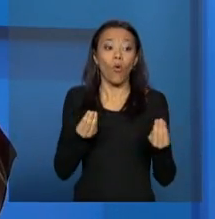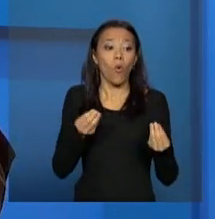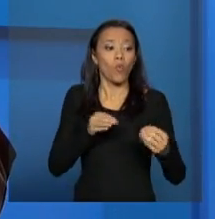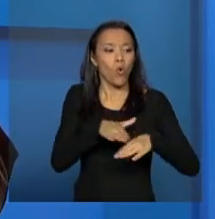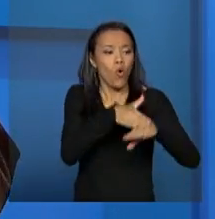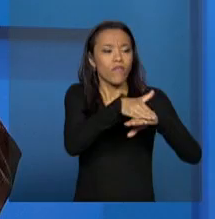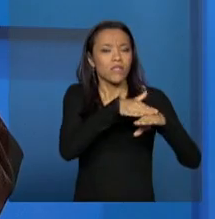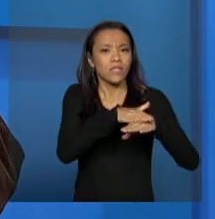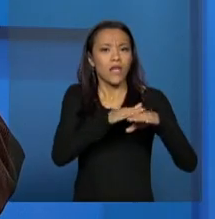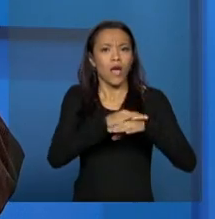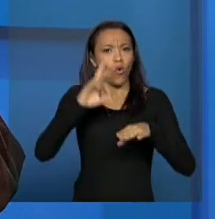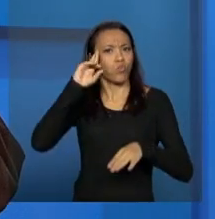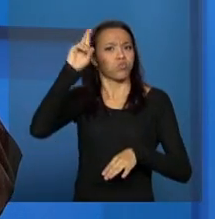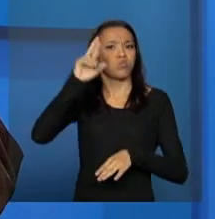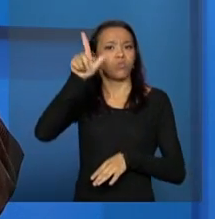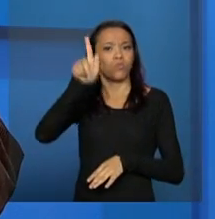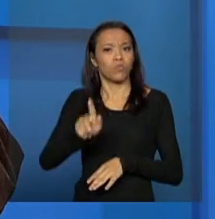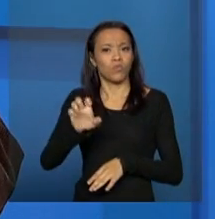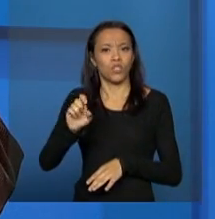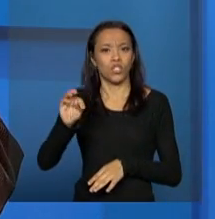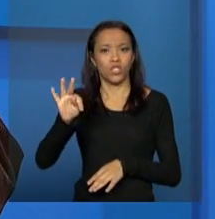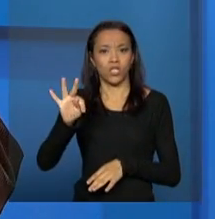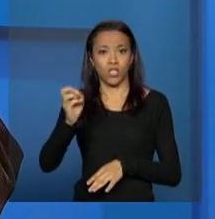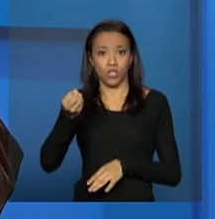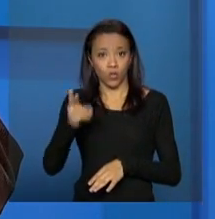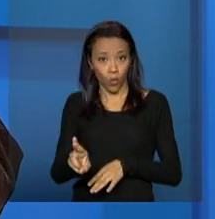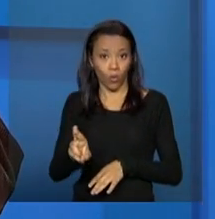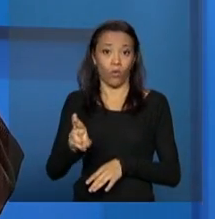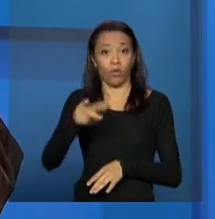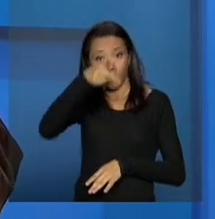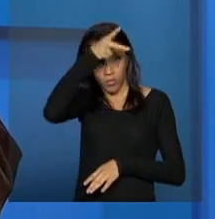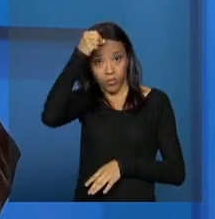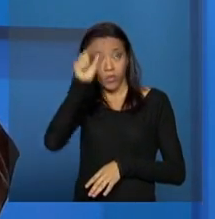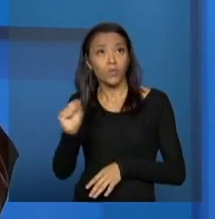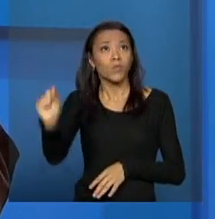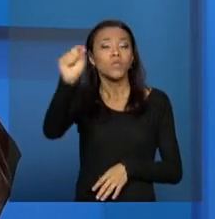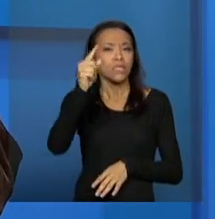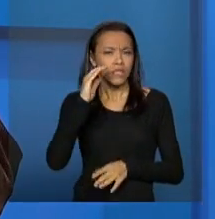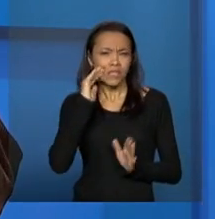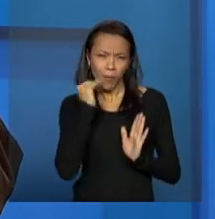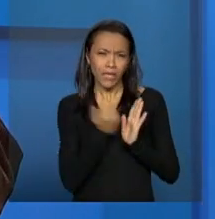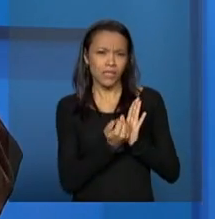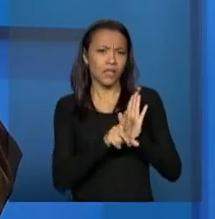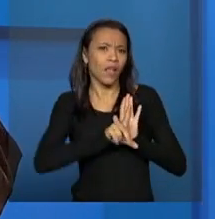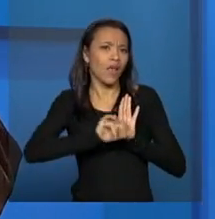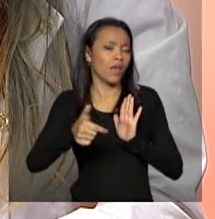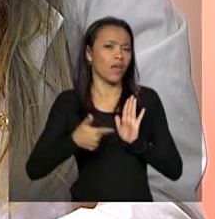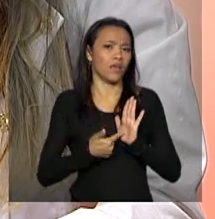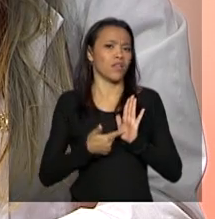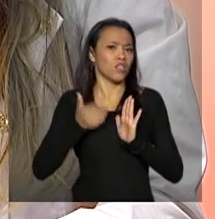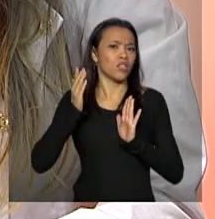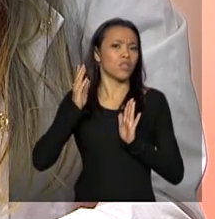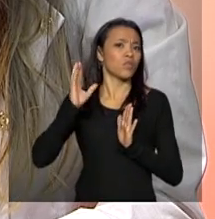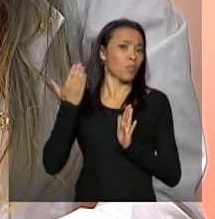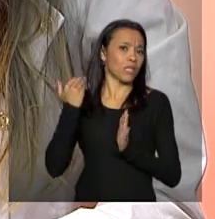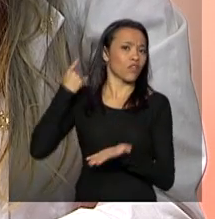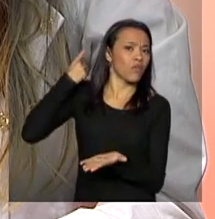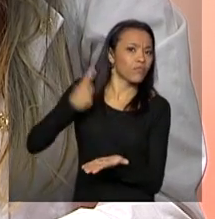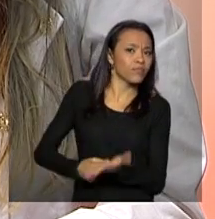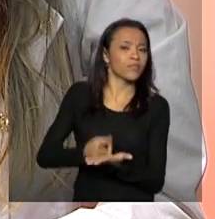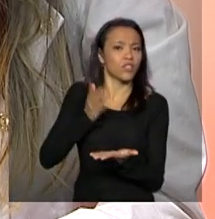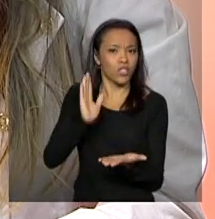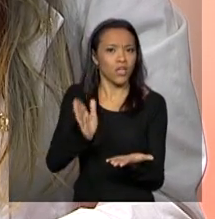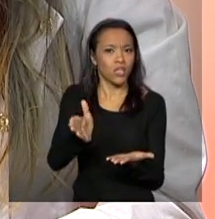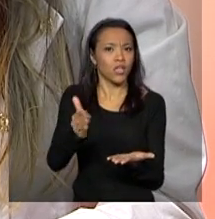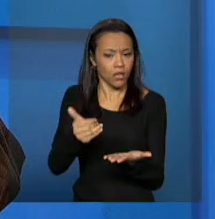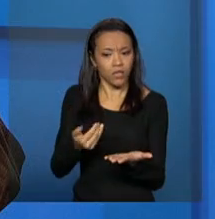com o gestor municipal sobre aquilo que está na lei, aquilo que foi pactuado na CIT, na CIB, e possa, de fato, estar